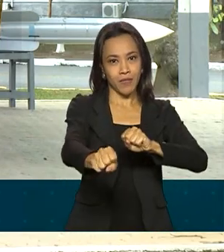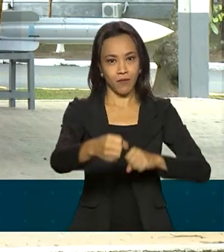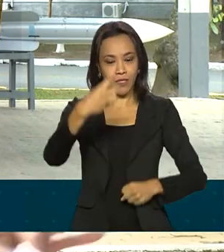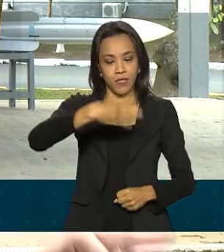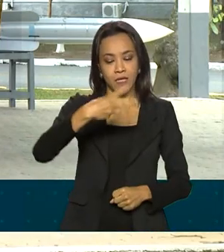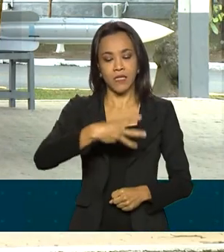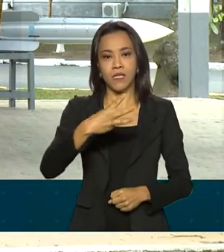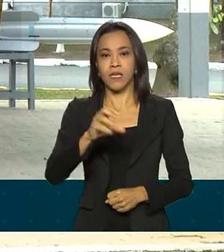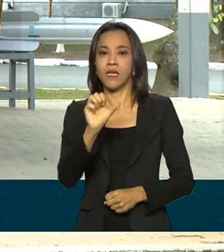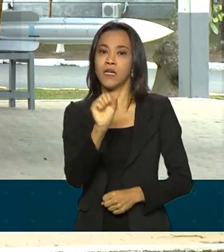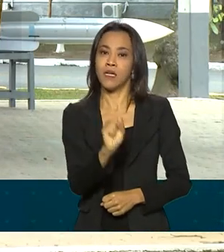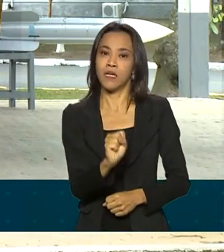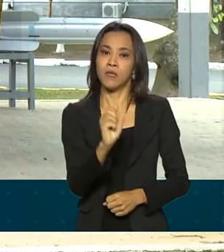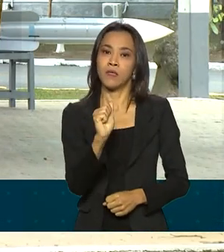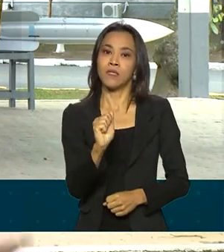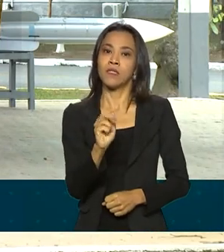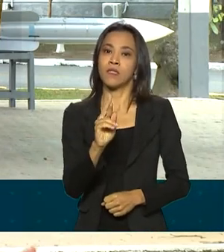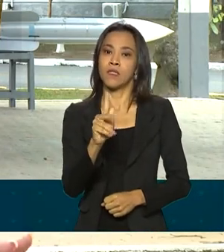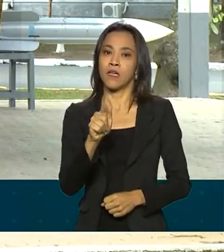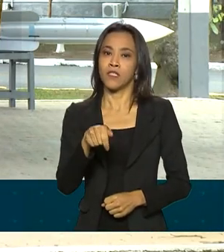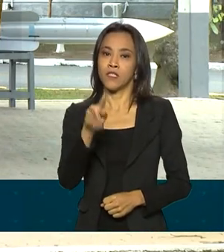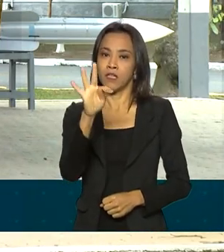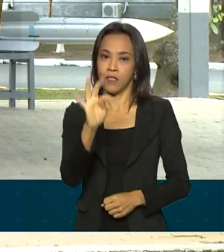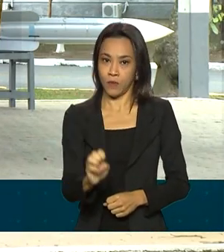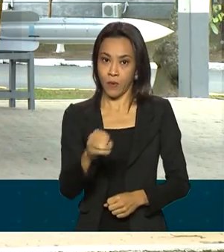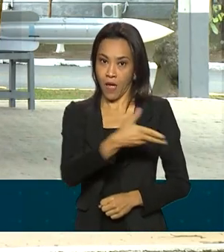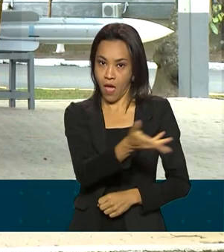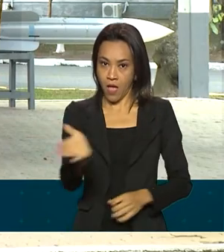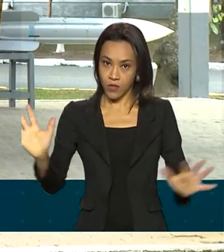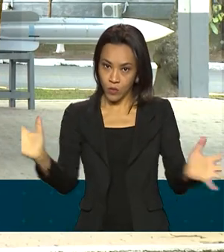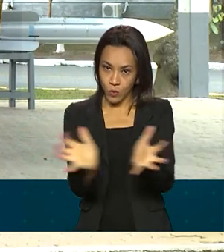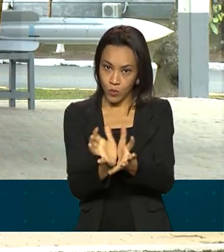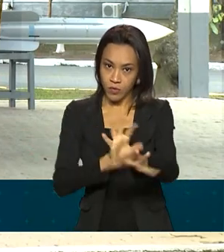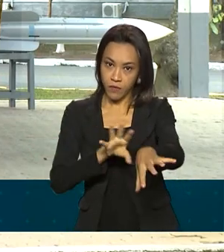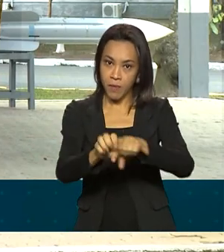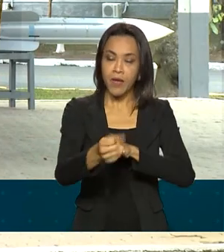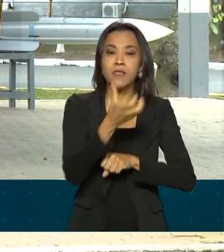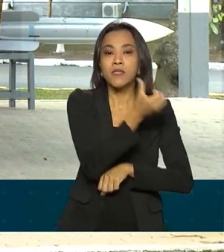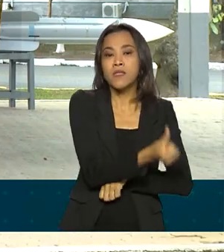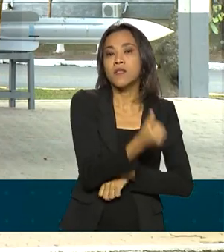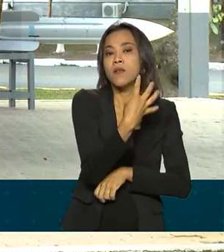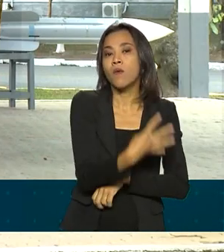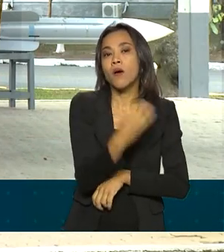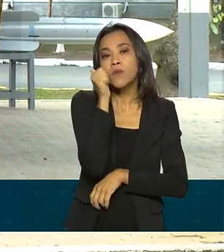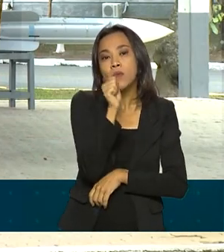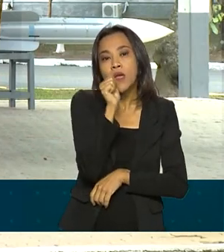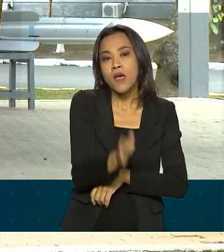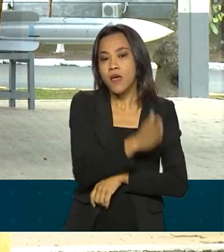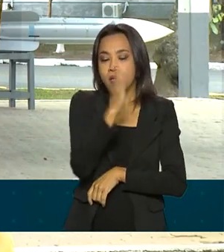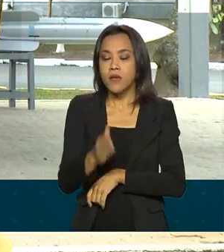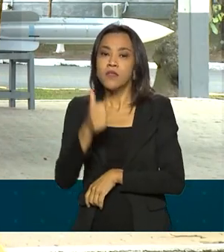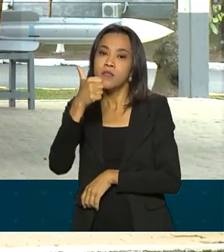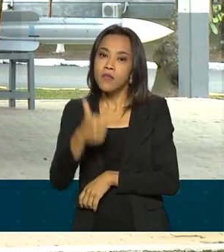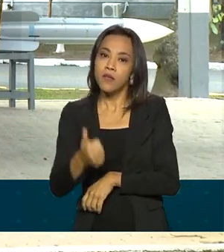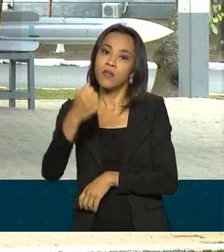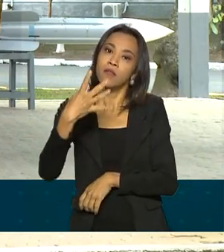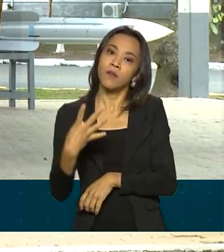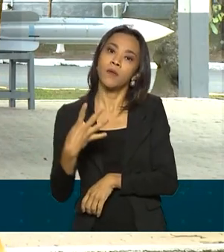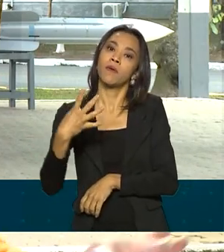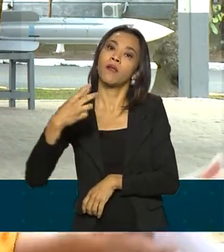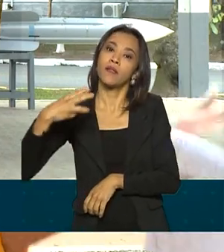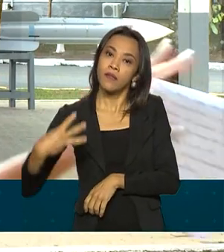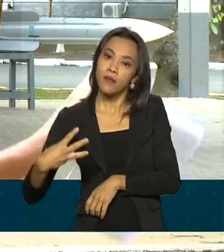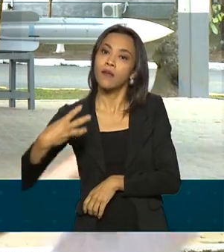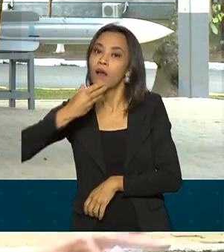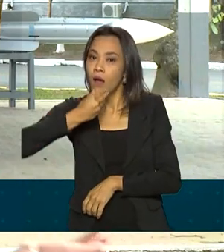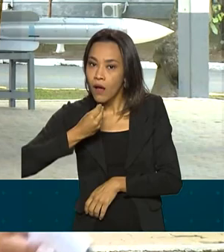sargento. Essa turma que vai se formar, ela é composta por 64 mulheres e 143 homens. E vale